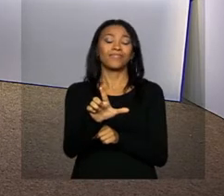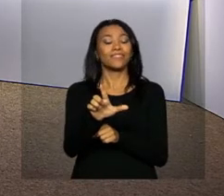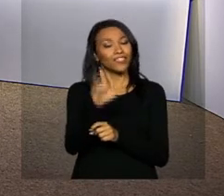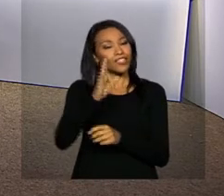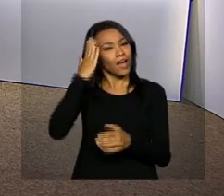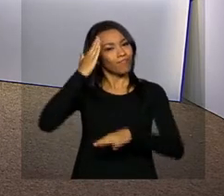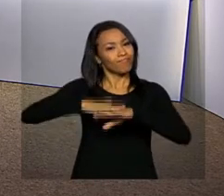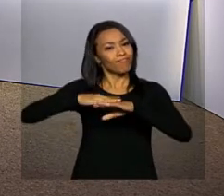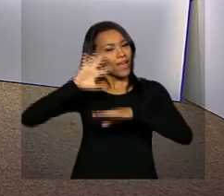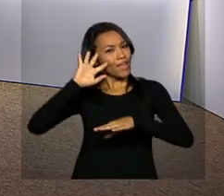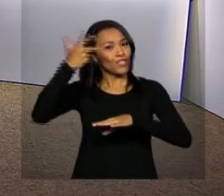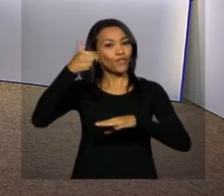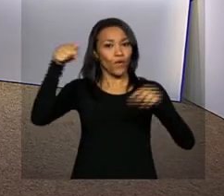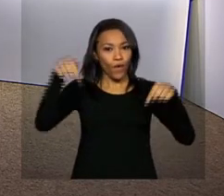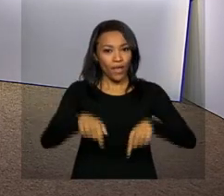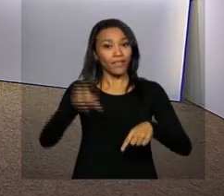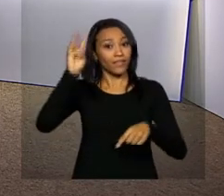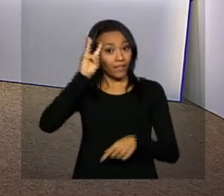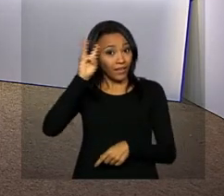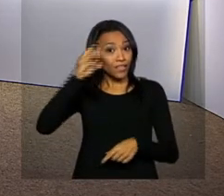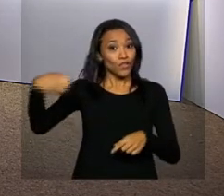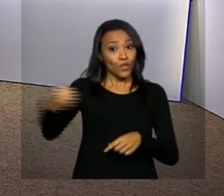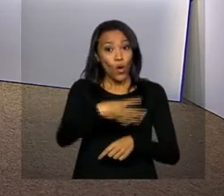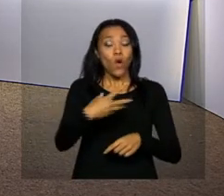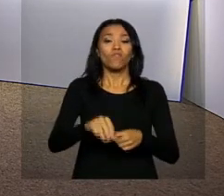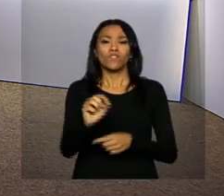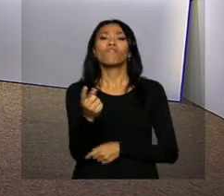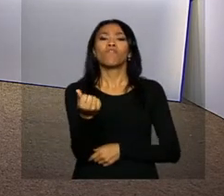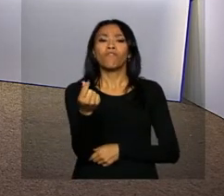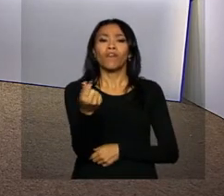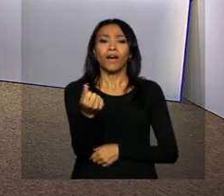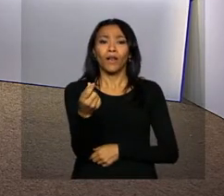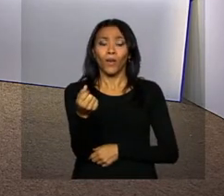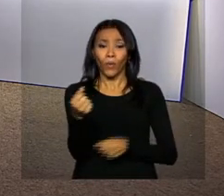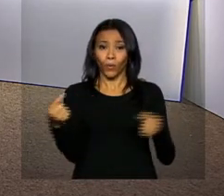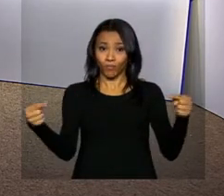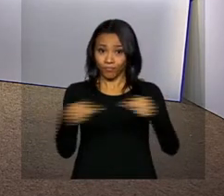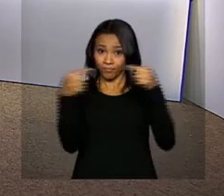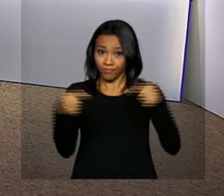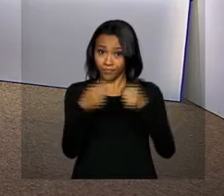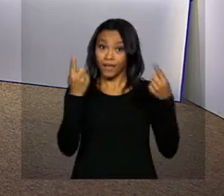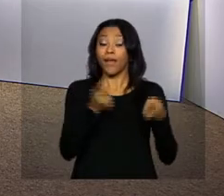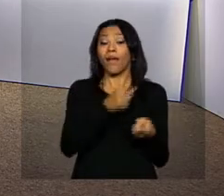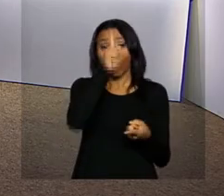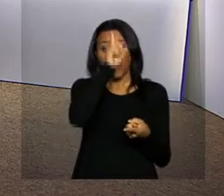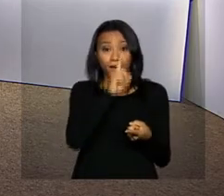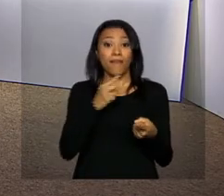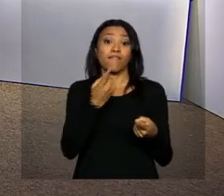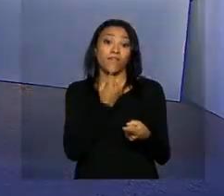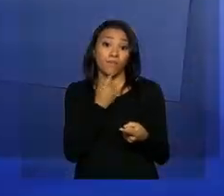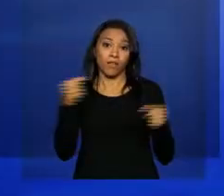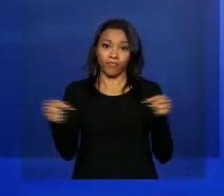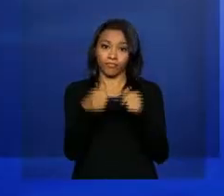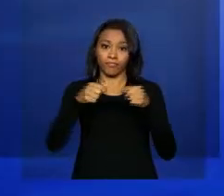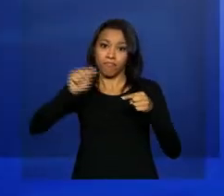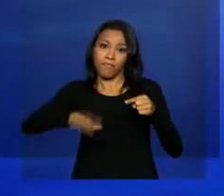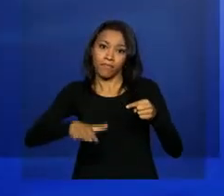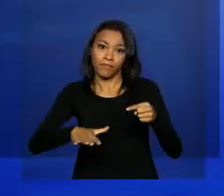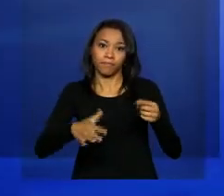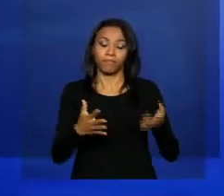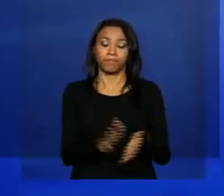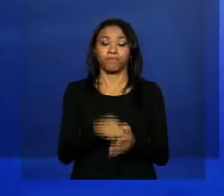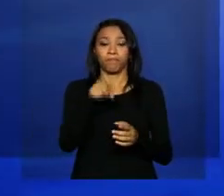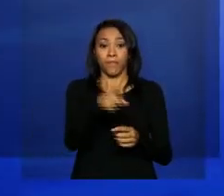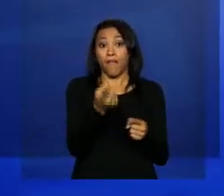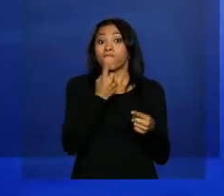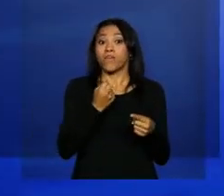definiu nesta terça-feira novos valores para as bandeiras tarifárias amarela e vermelha. A